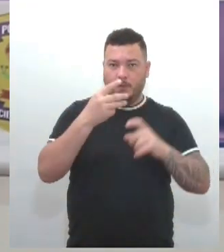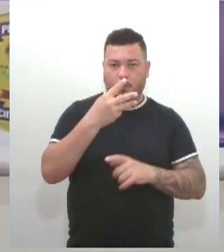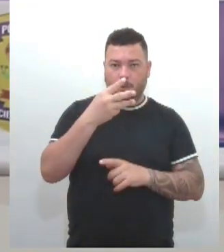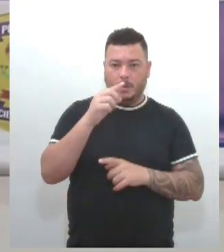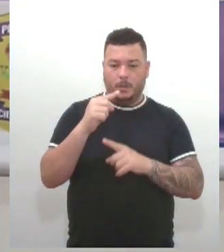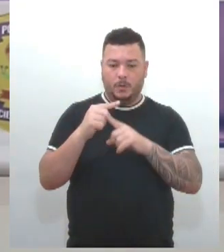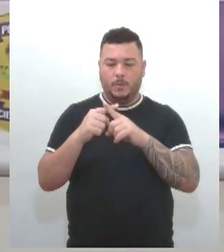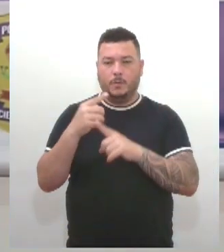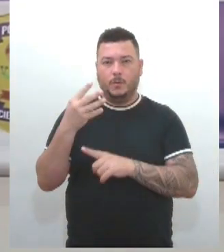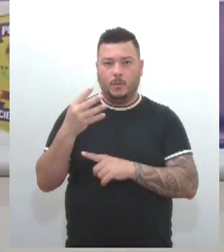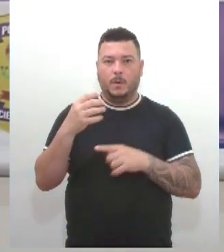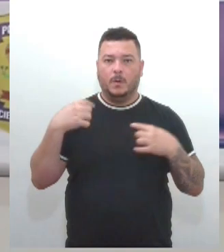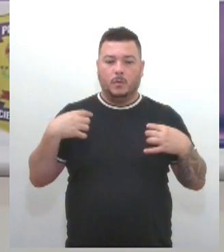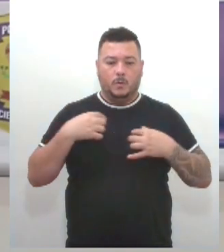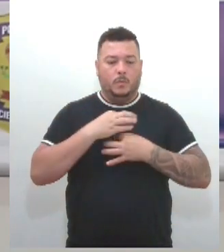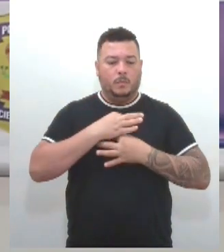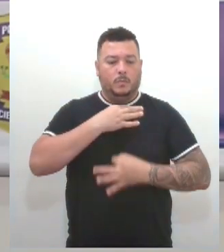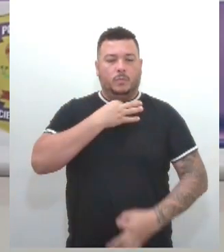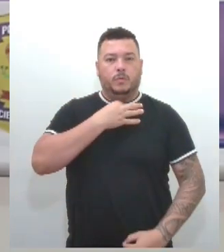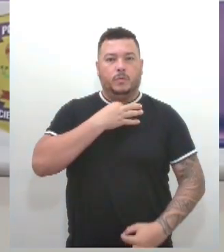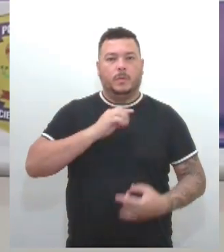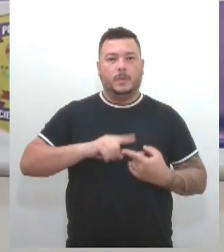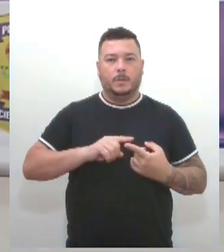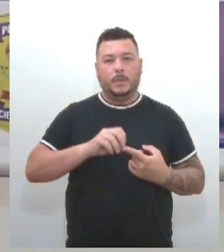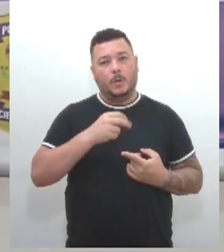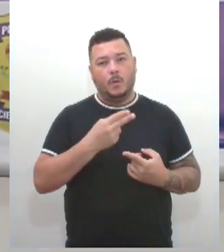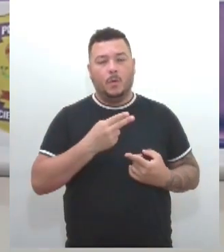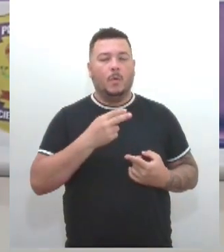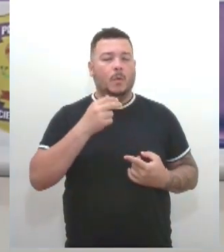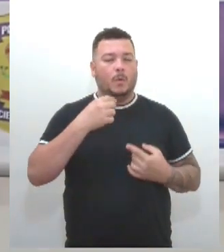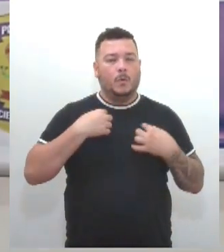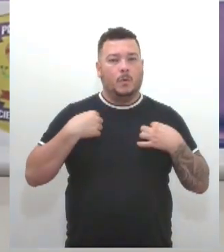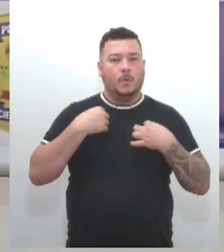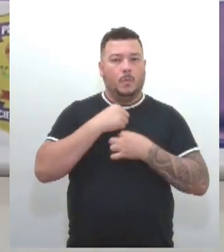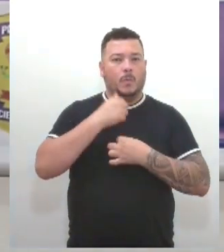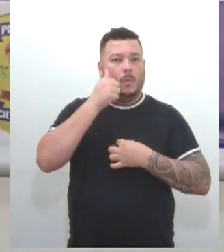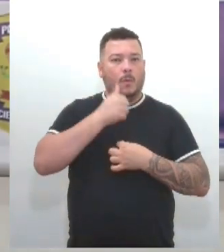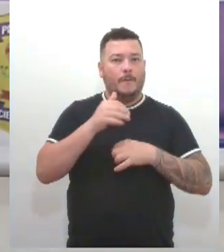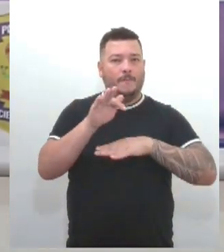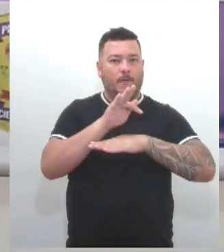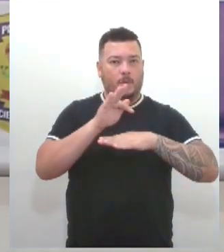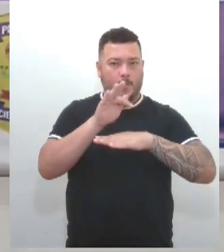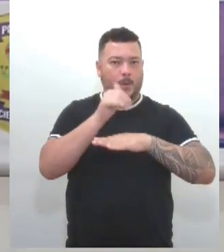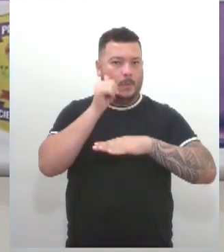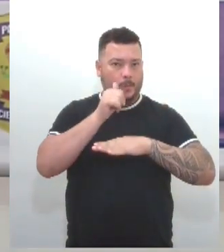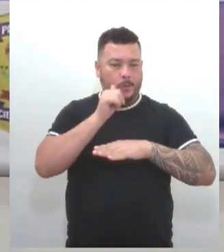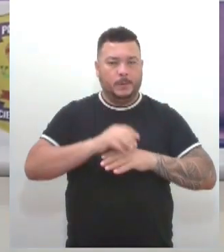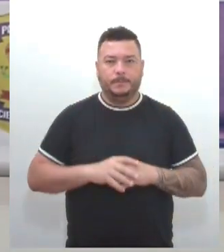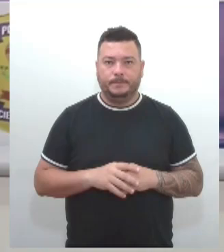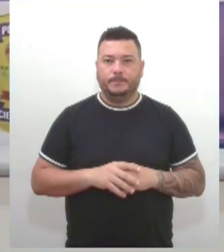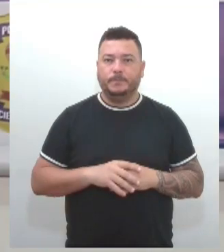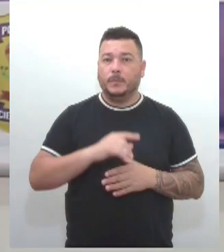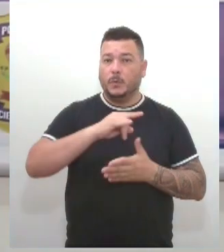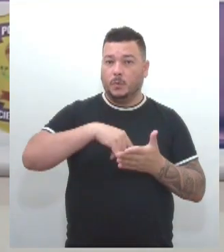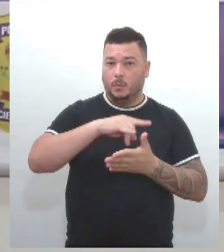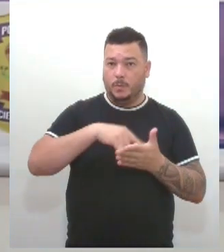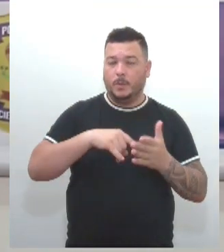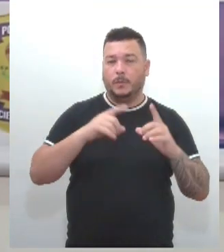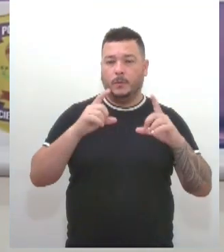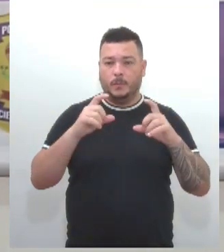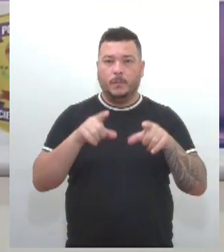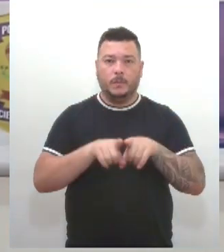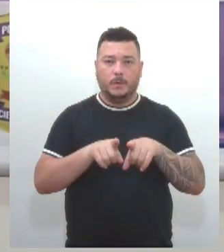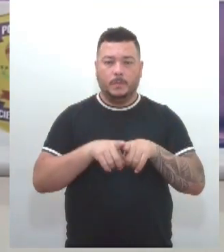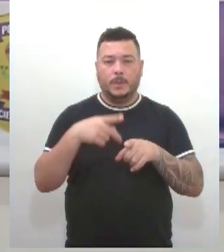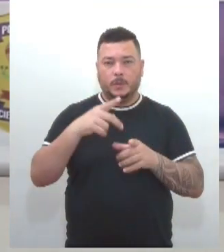e roupa social, no caso das mulheres, comprovante de residência, um documento oficial com foto, preferencialmente sua carteira de identidade,